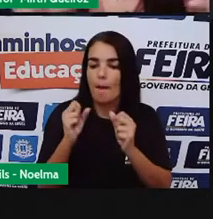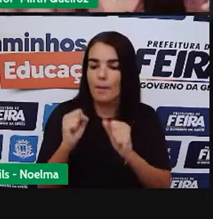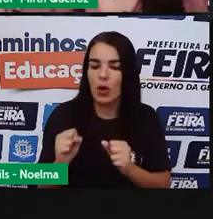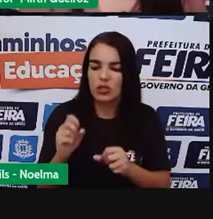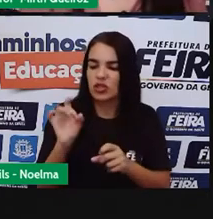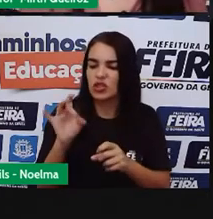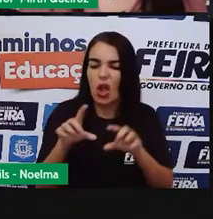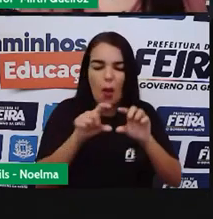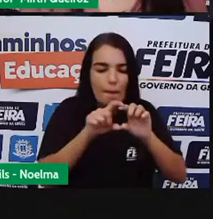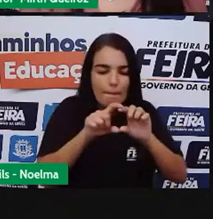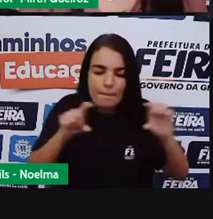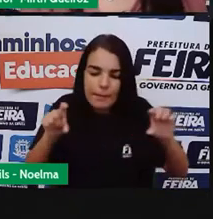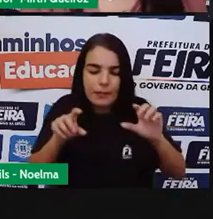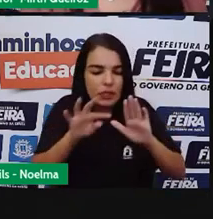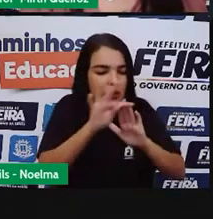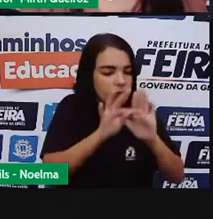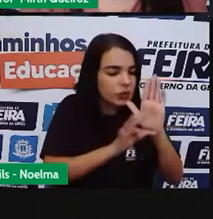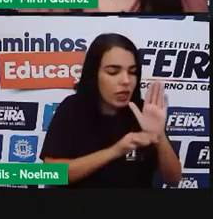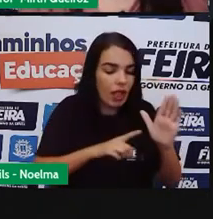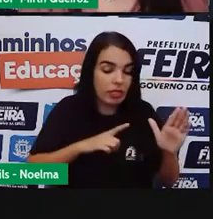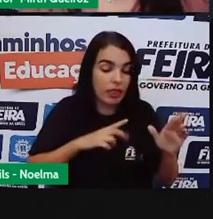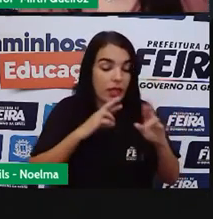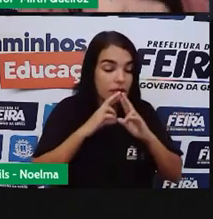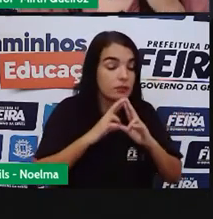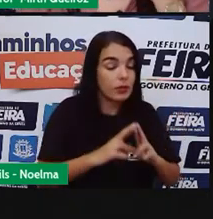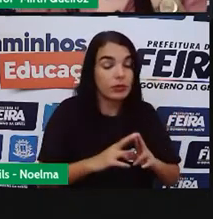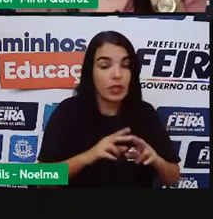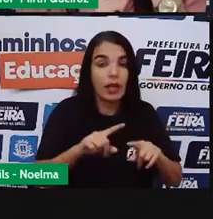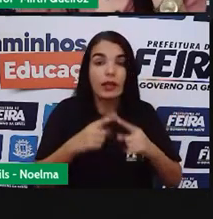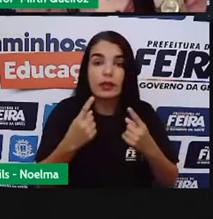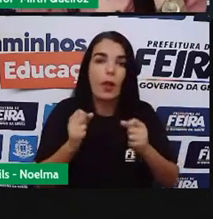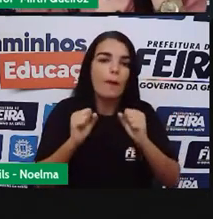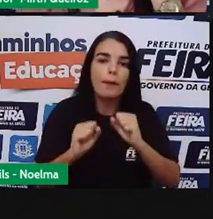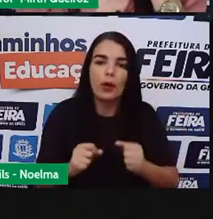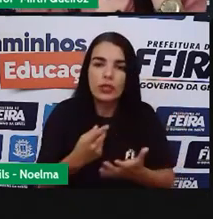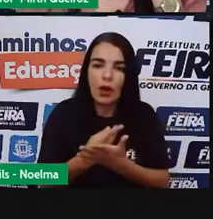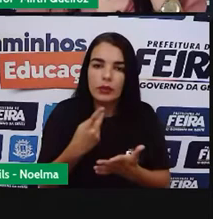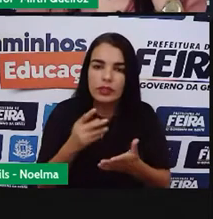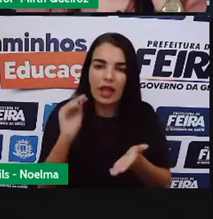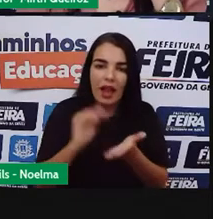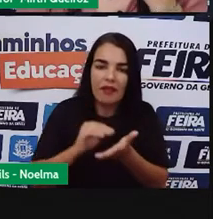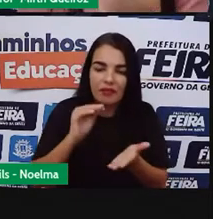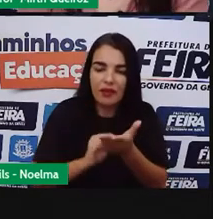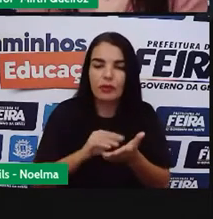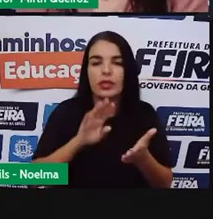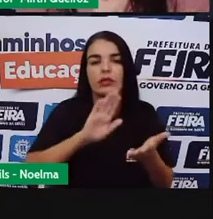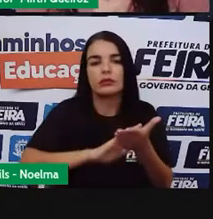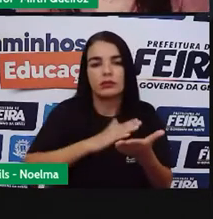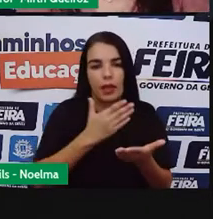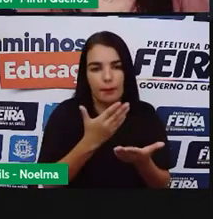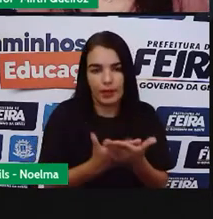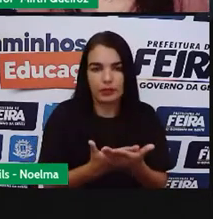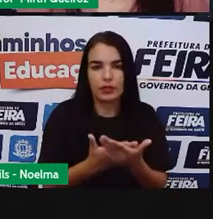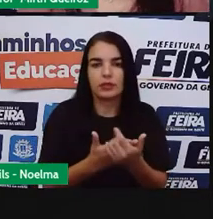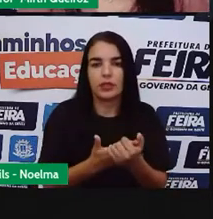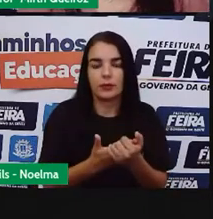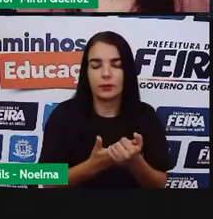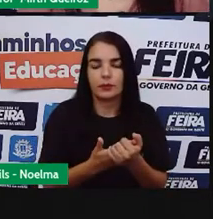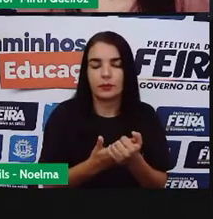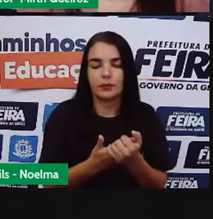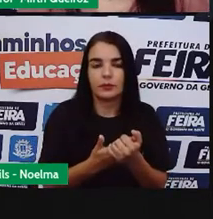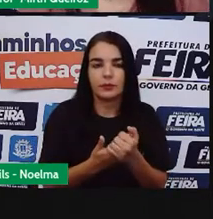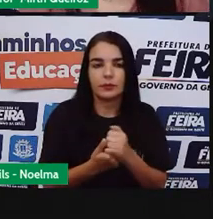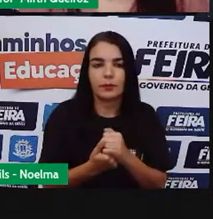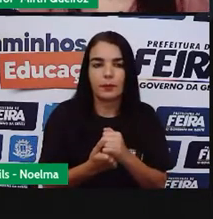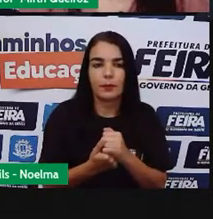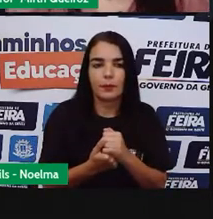partezinha ali onde pode ter a resposta. E isso é o que faz essa criança cometer esses erros,